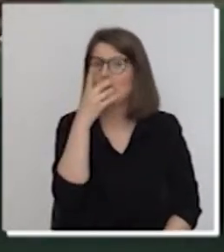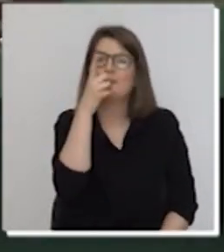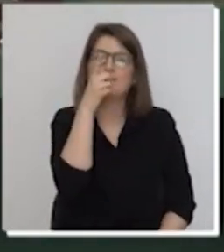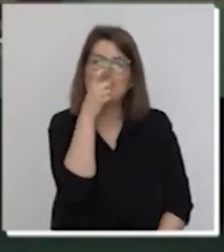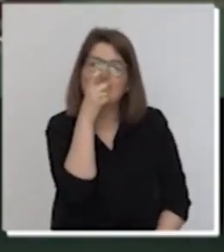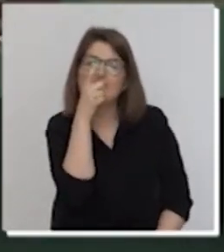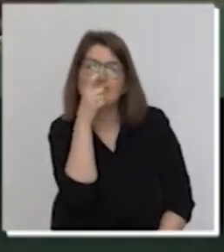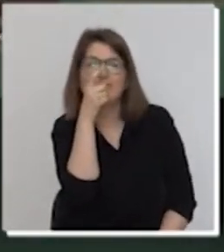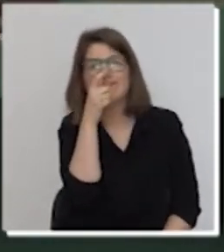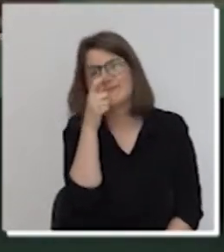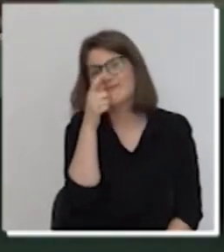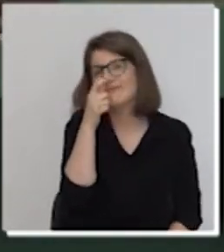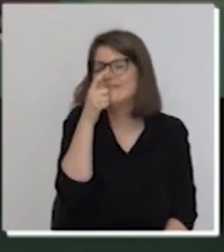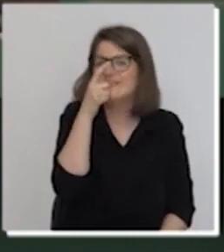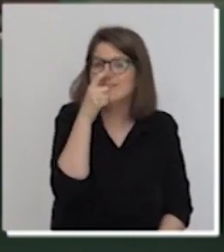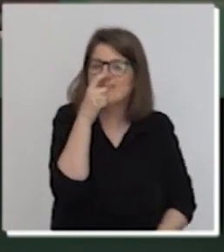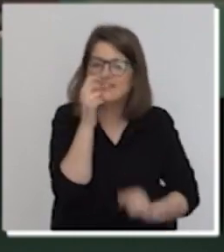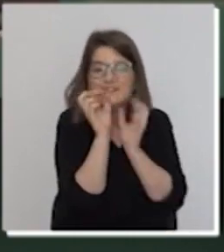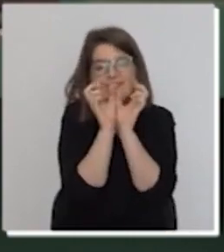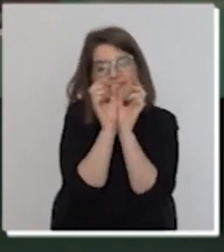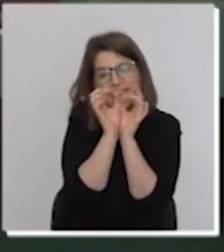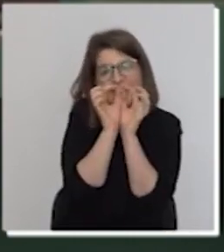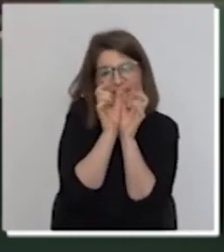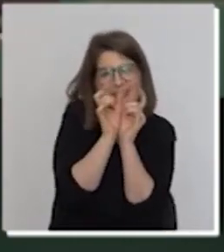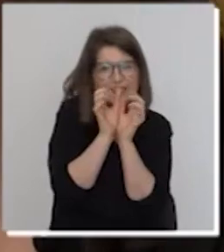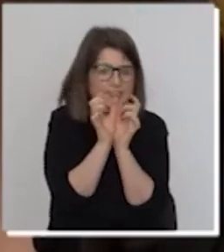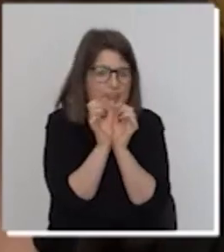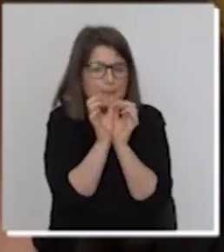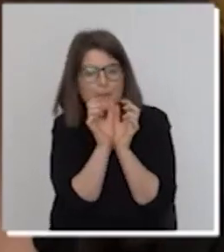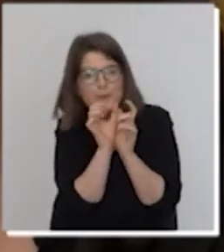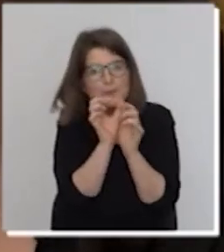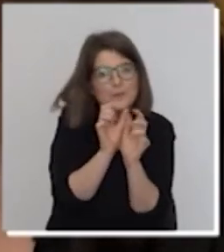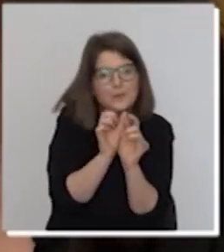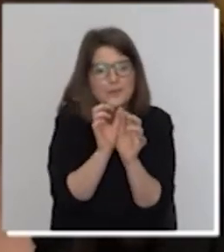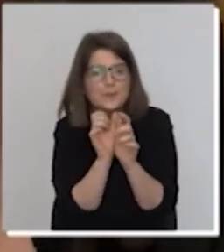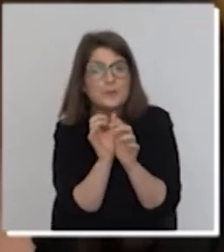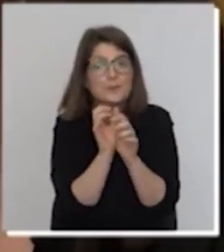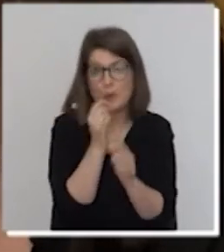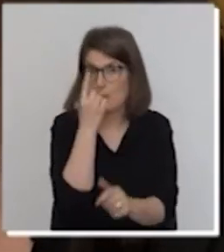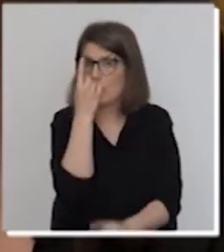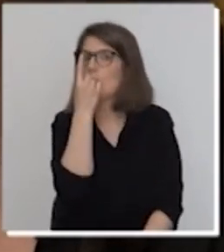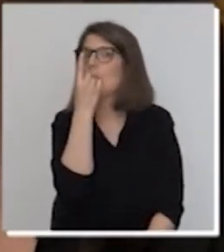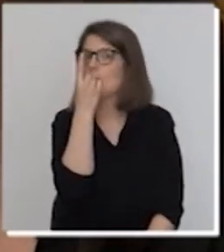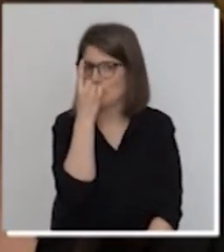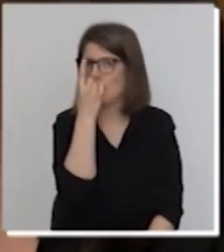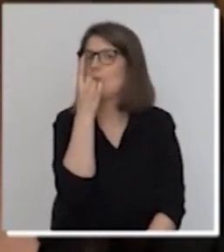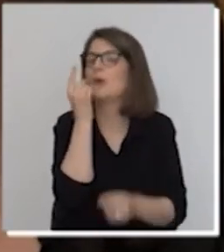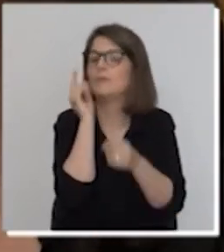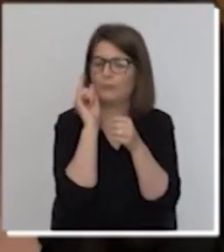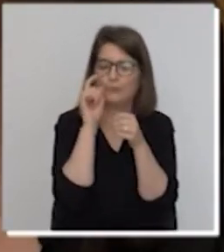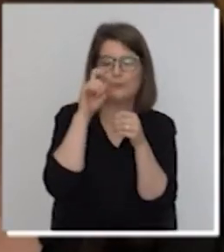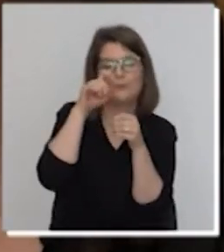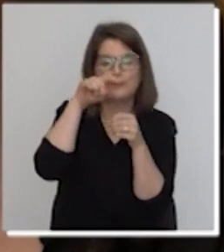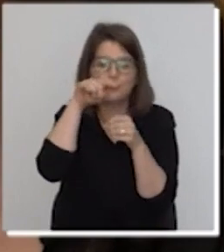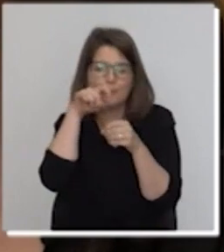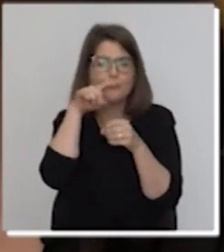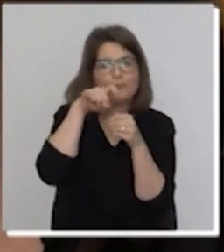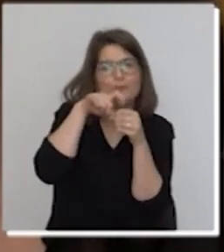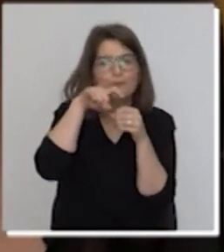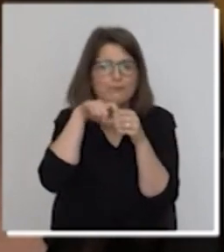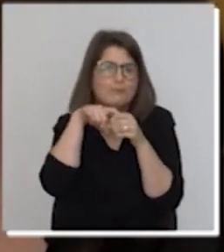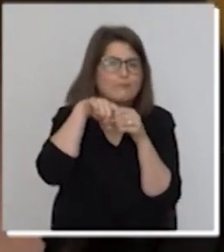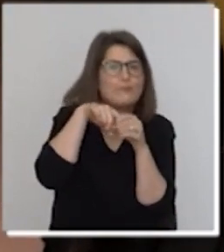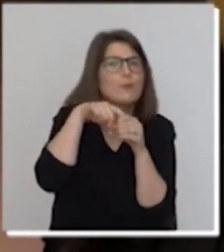formiguinhas andando devagar, uma entrou no formigueiro,